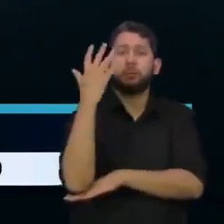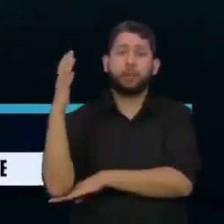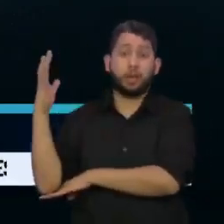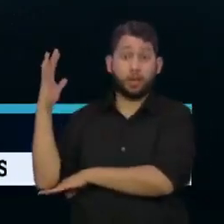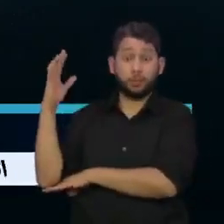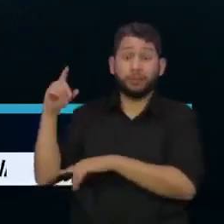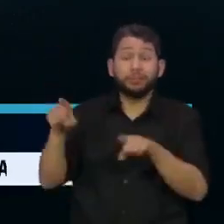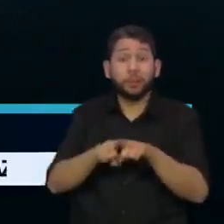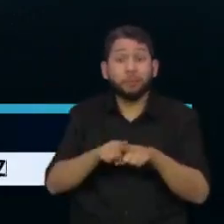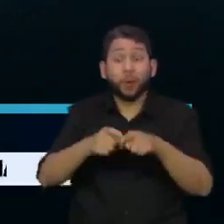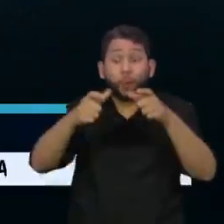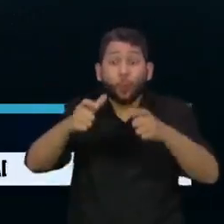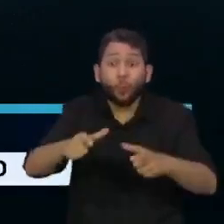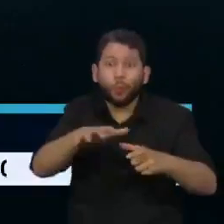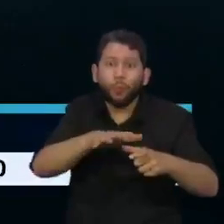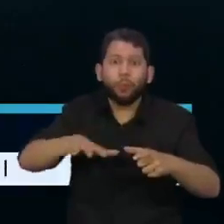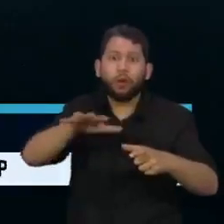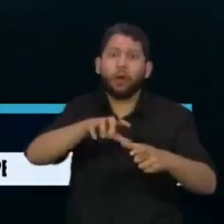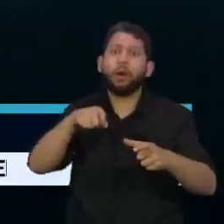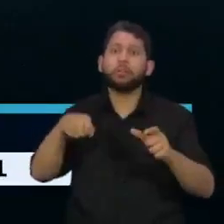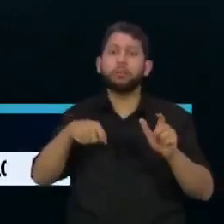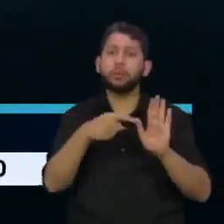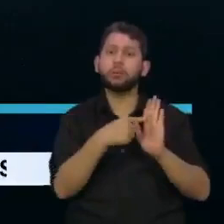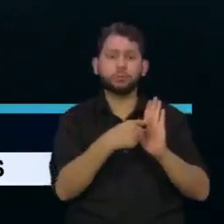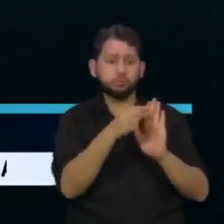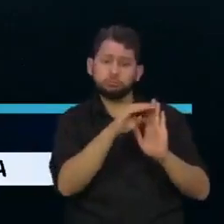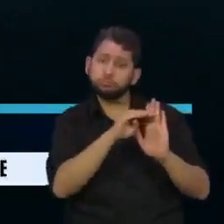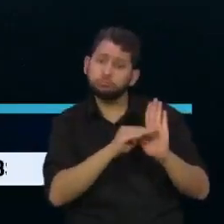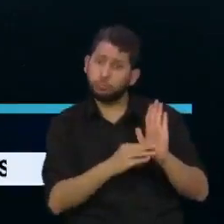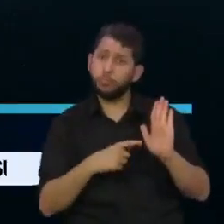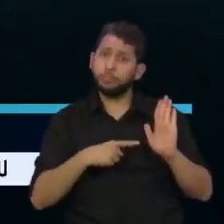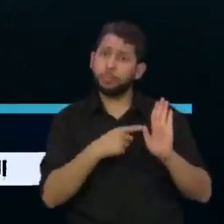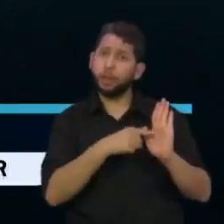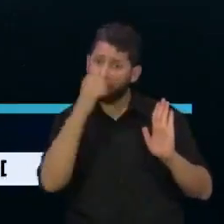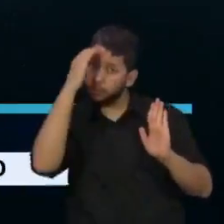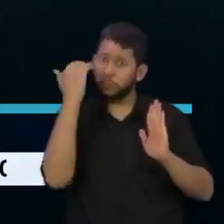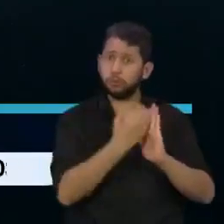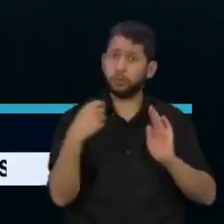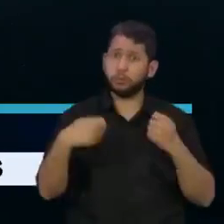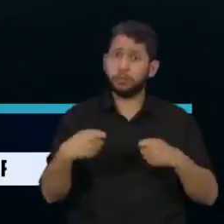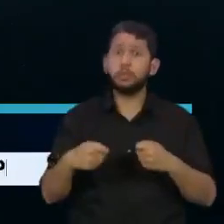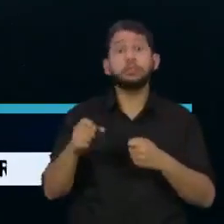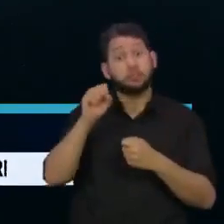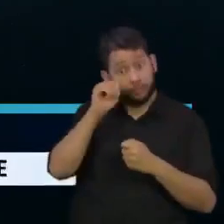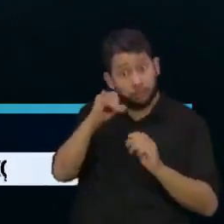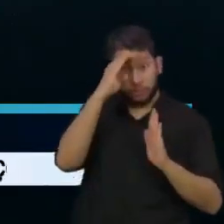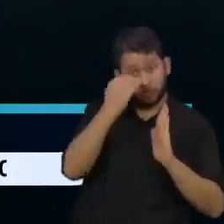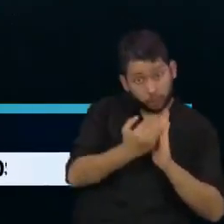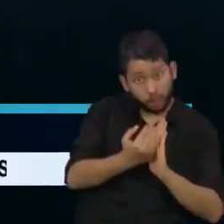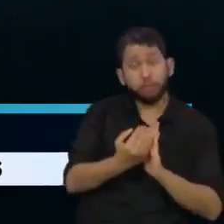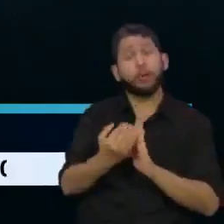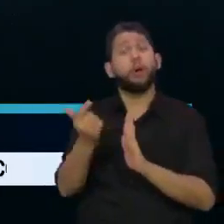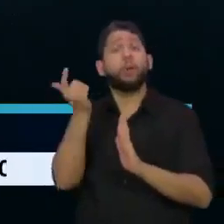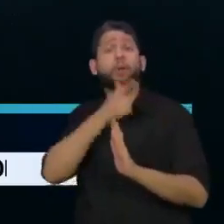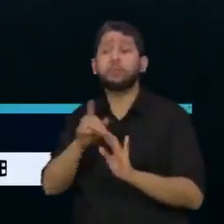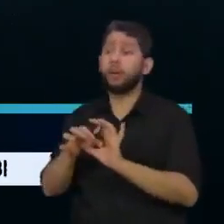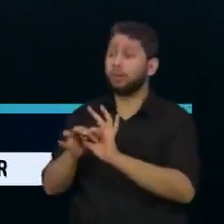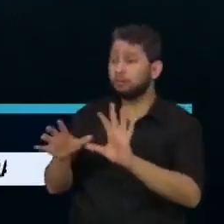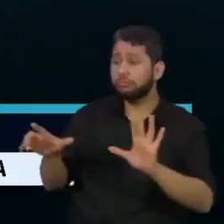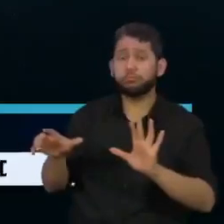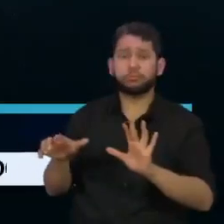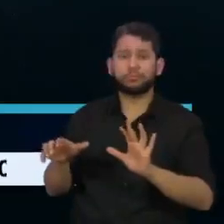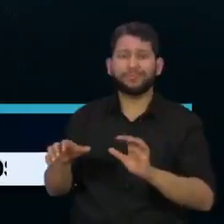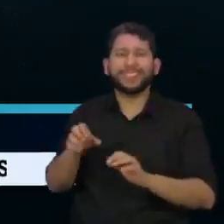localização espacial que precisam ser respeitadas para que garimpo possa existir de maneira legal. O